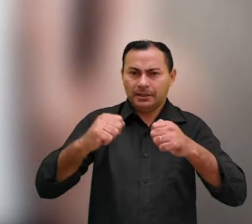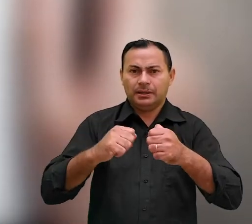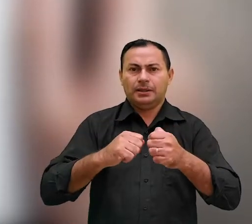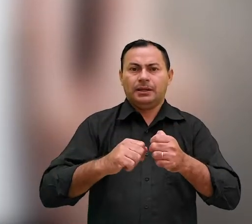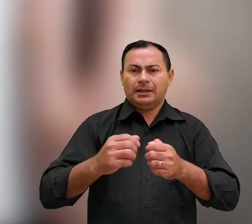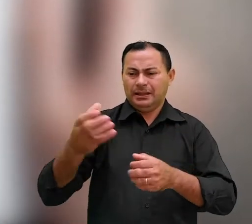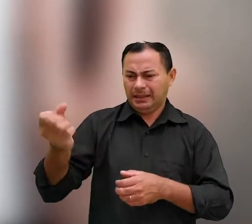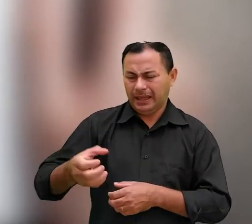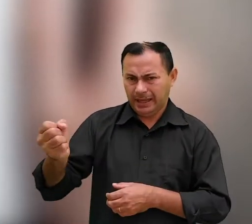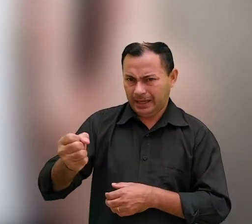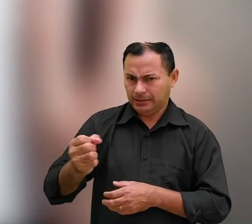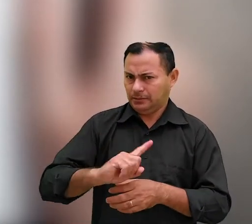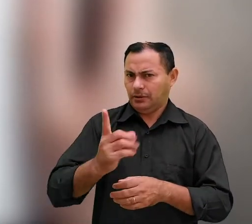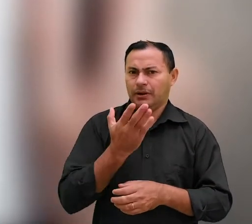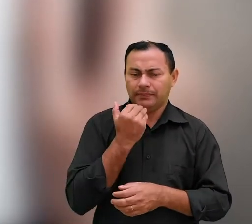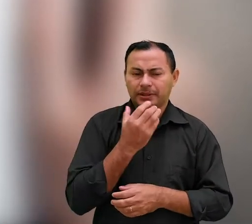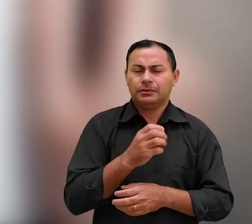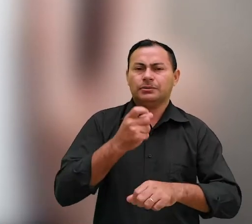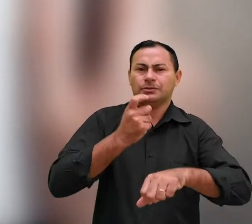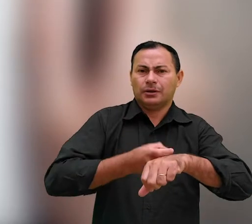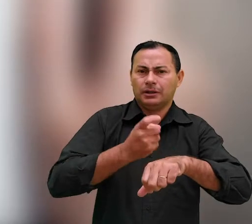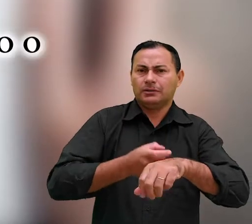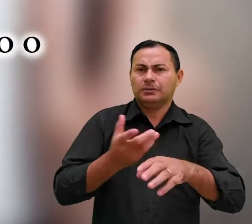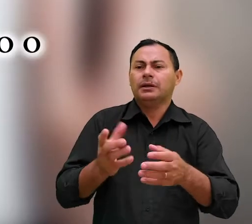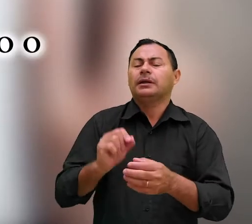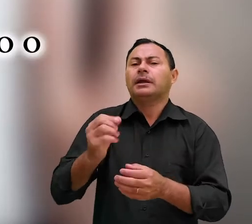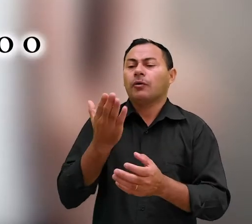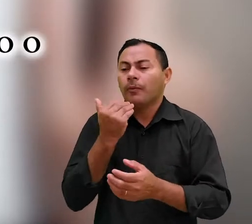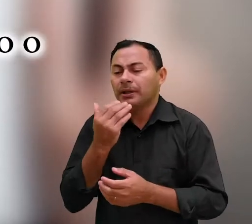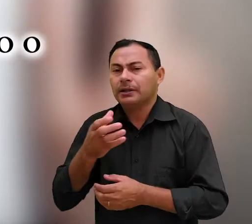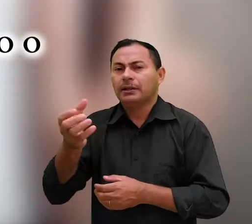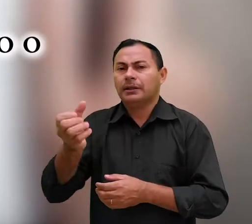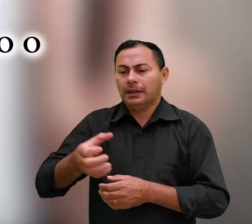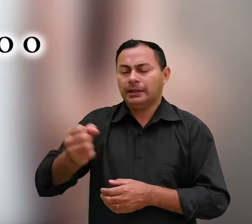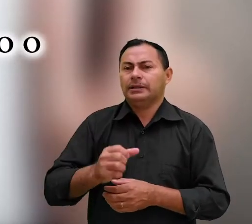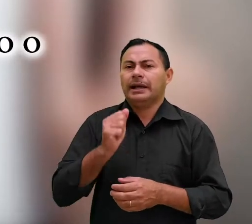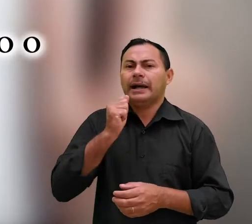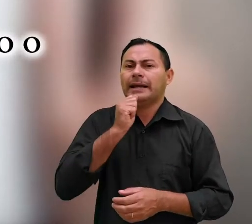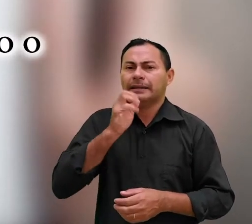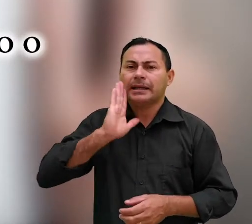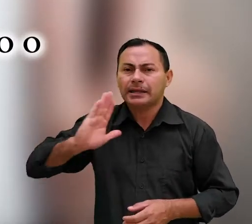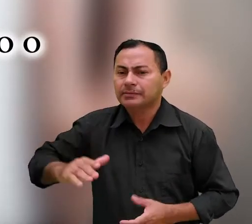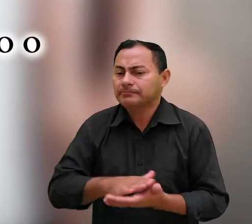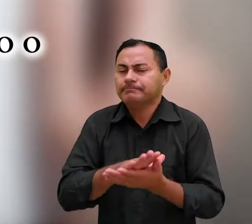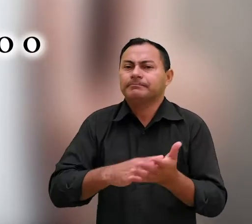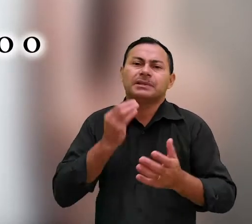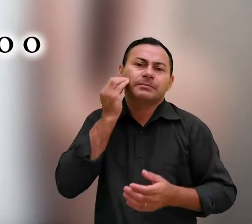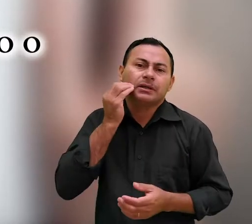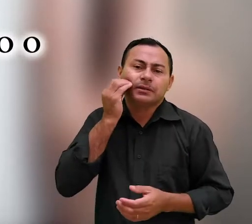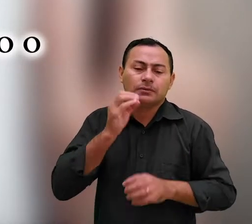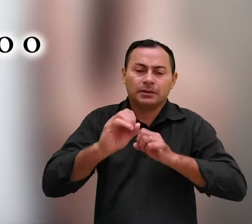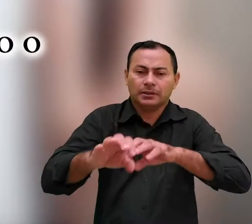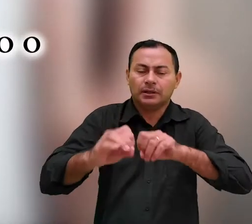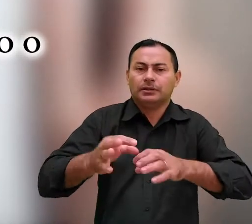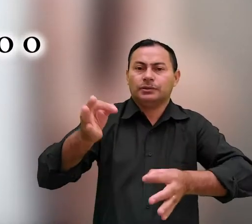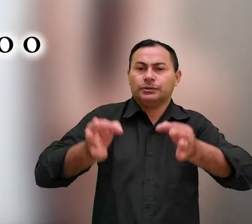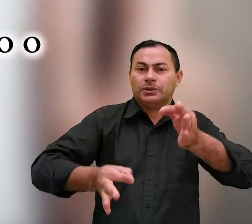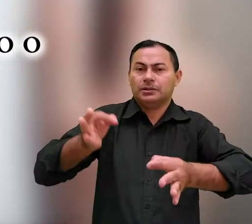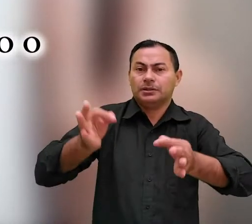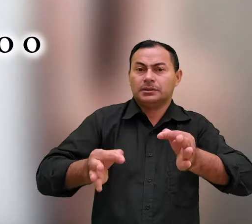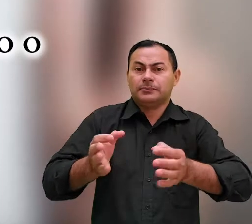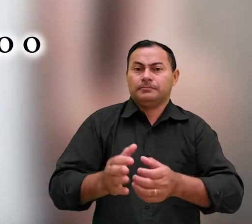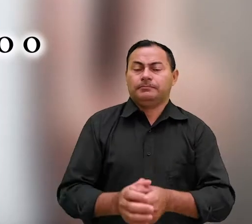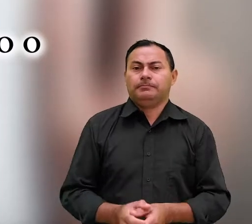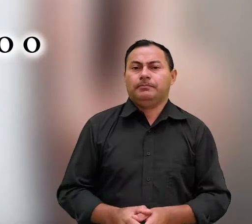precisando de leite e não de alimento sólido quem se alimenta de leite ainda é criança e não tem experiência no ensino da